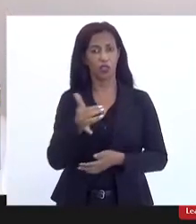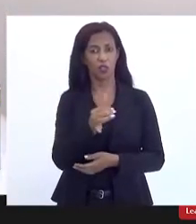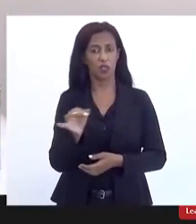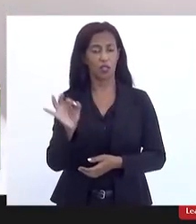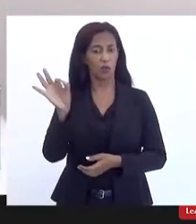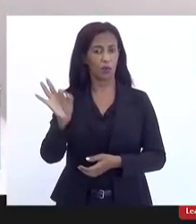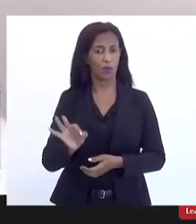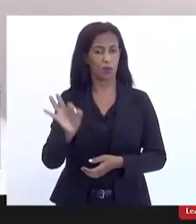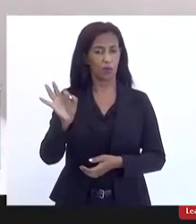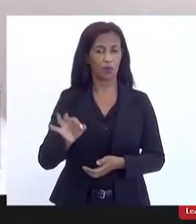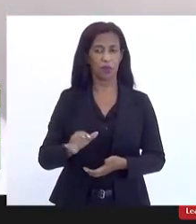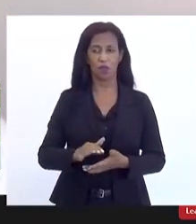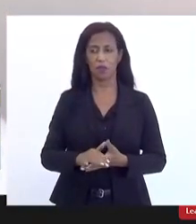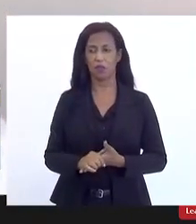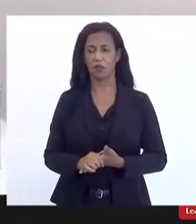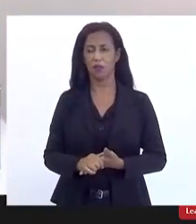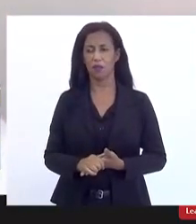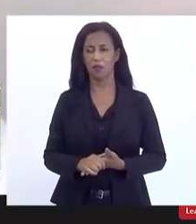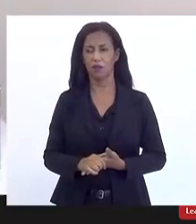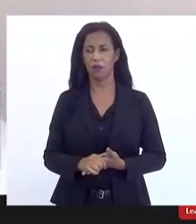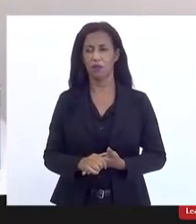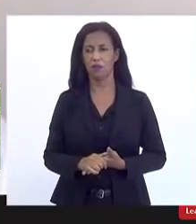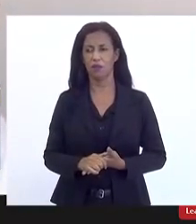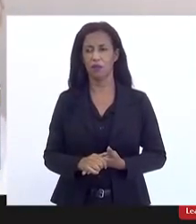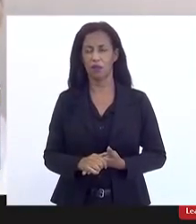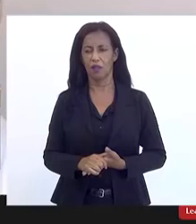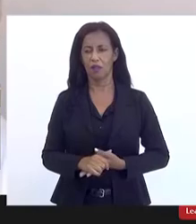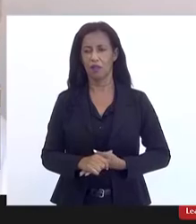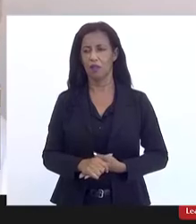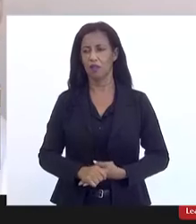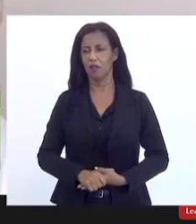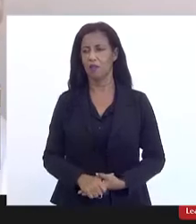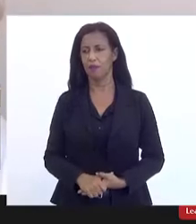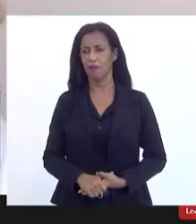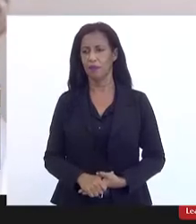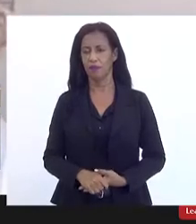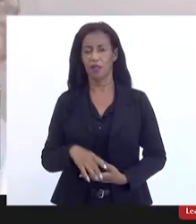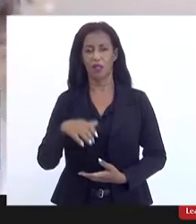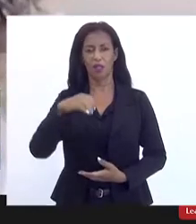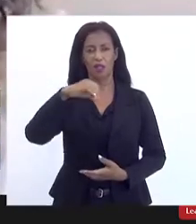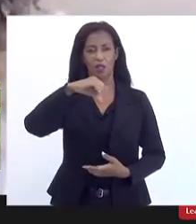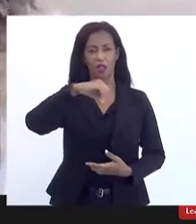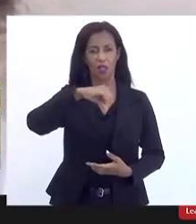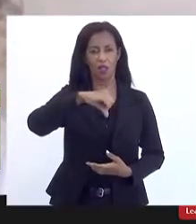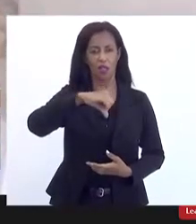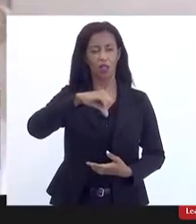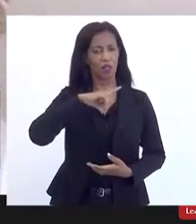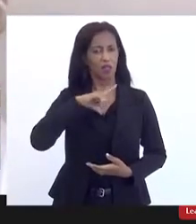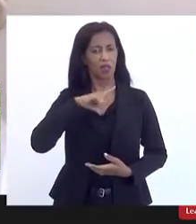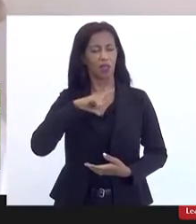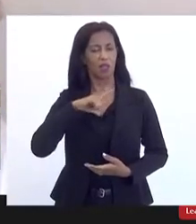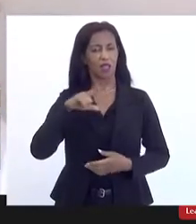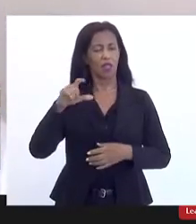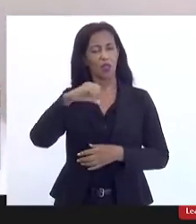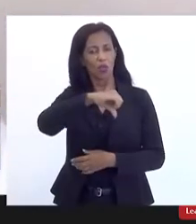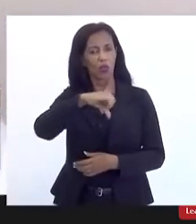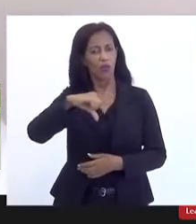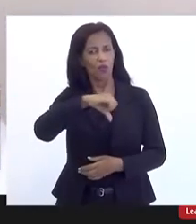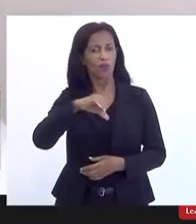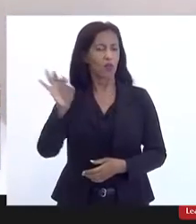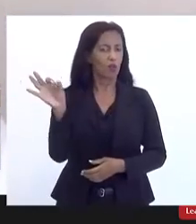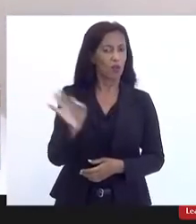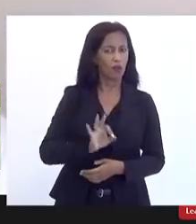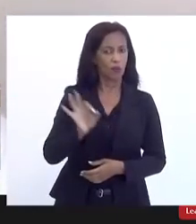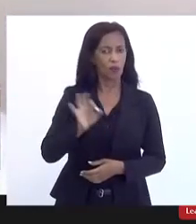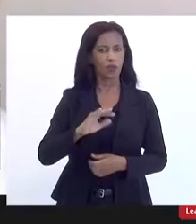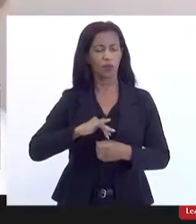assistidos pela SAI e que 90 há coleta de 99% do